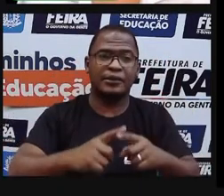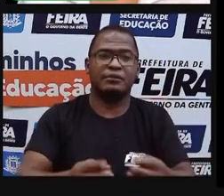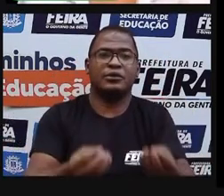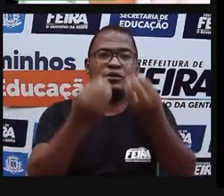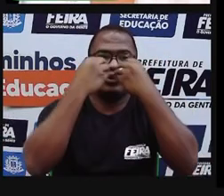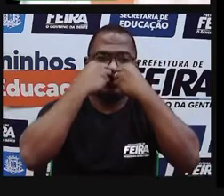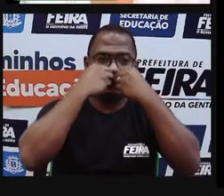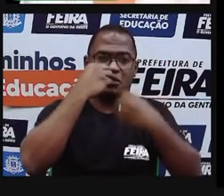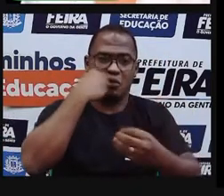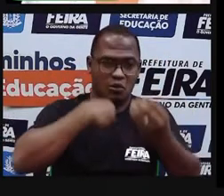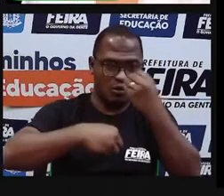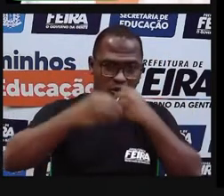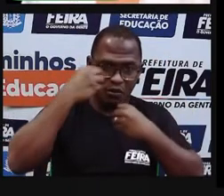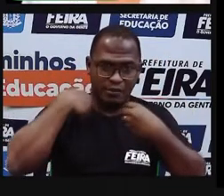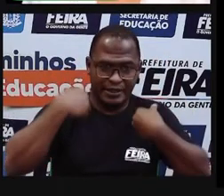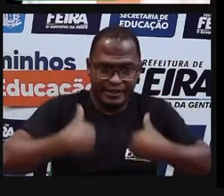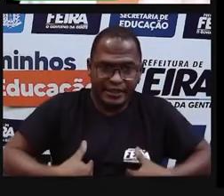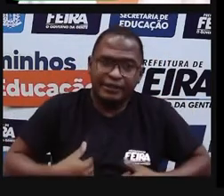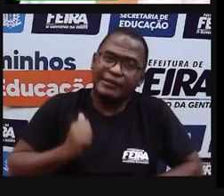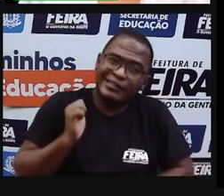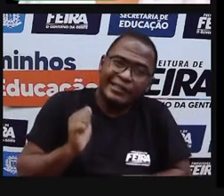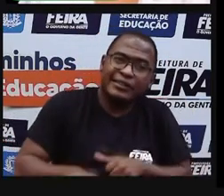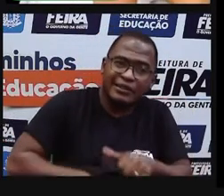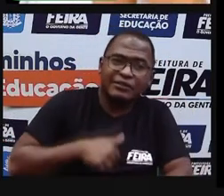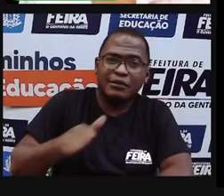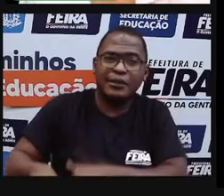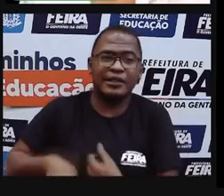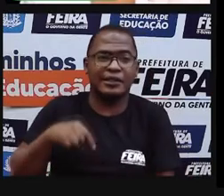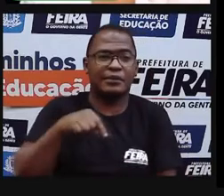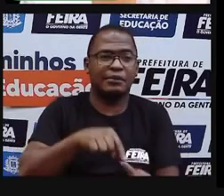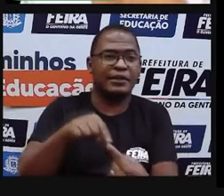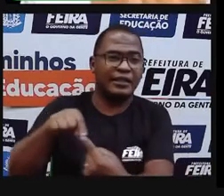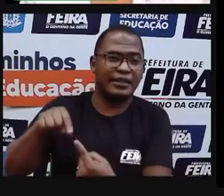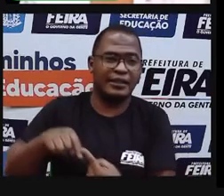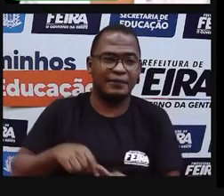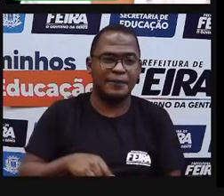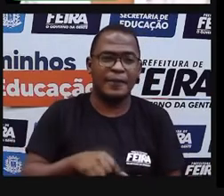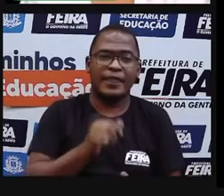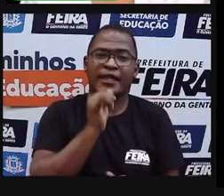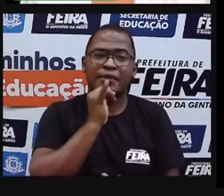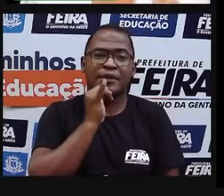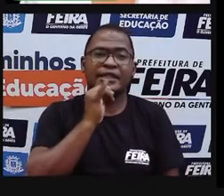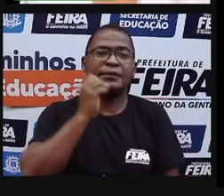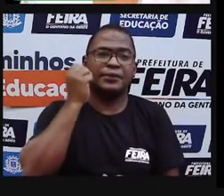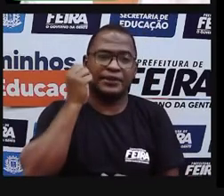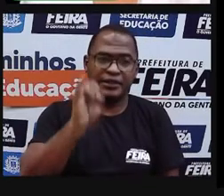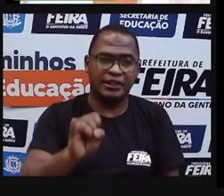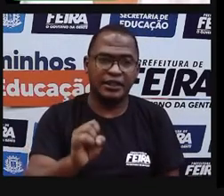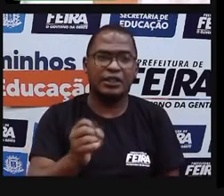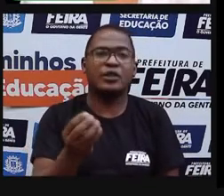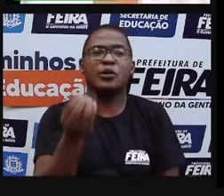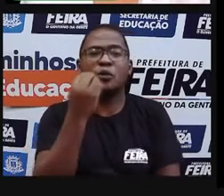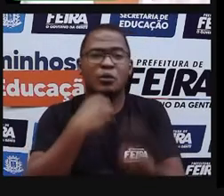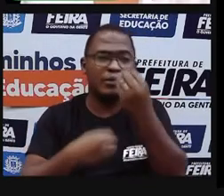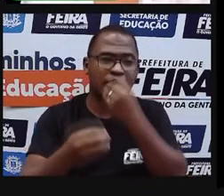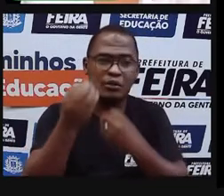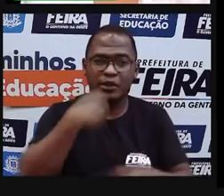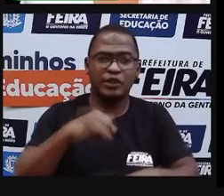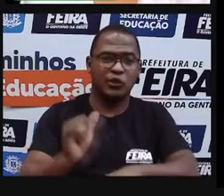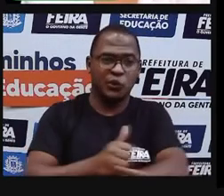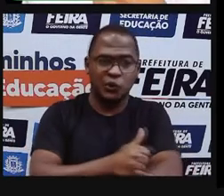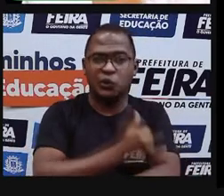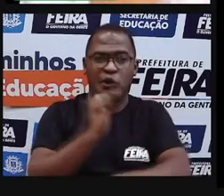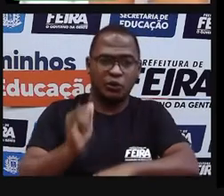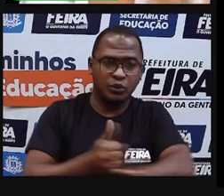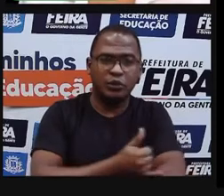em alimentação, eu estou cuidando de mim. Se eu estou comendo muita comida gordurosa. Eu estou deixando de pensar no meu organismo.